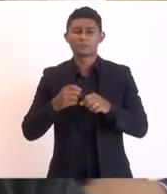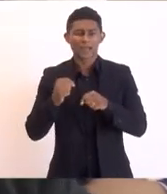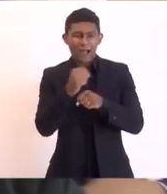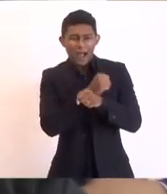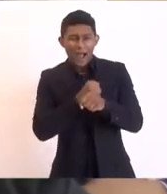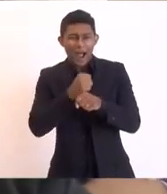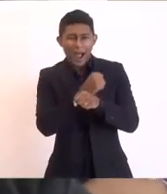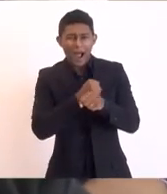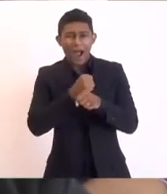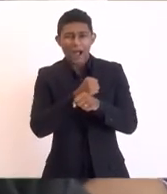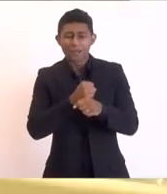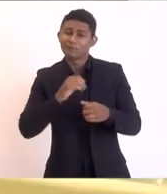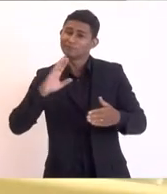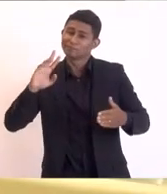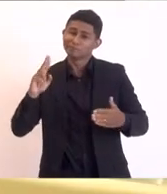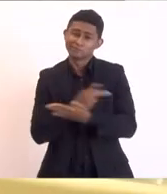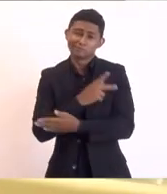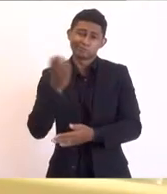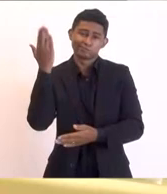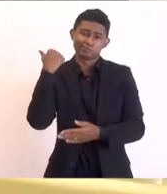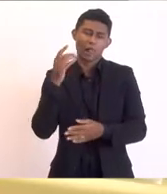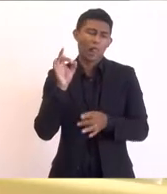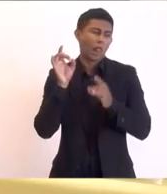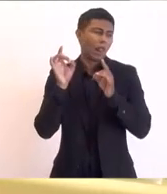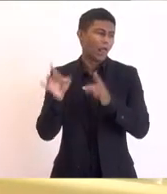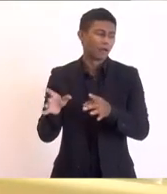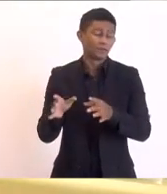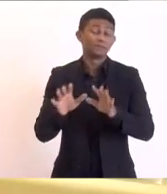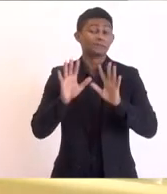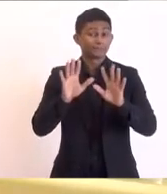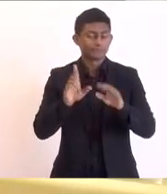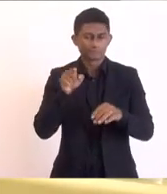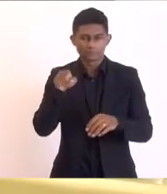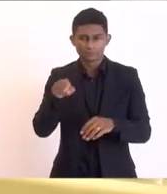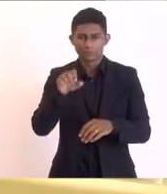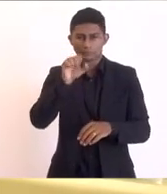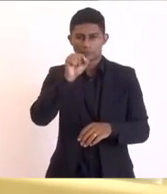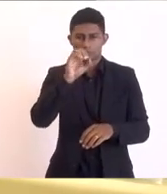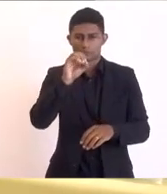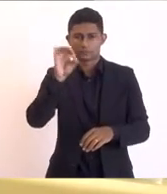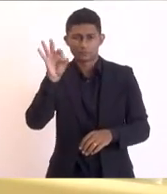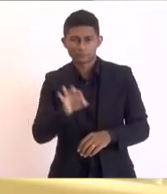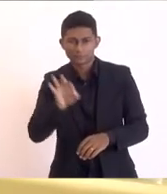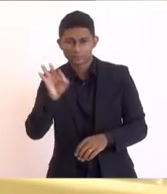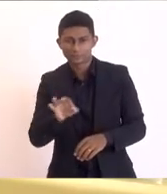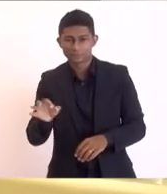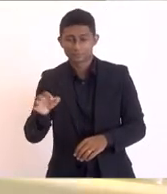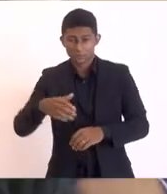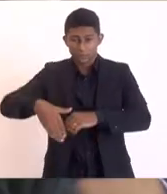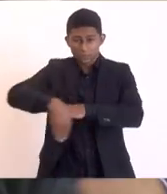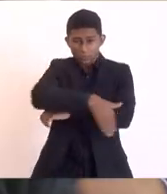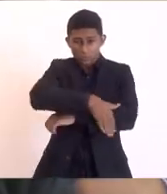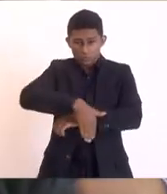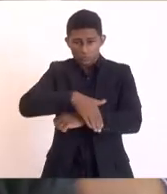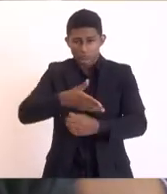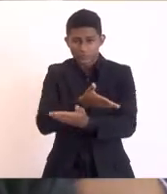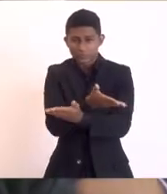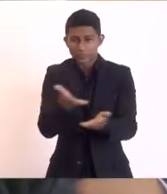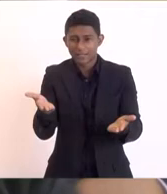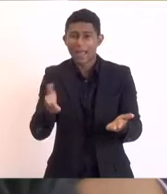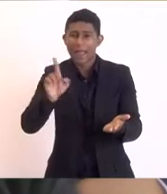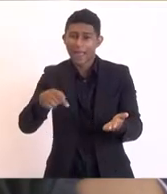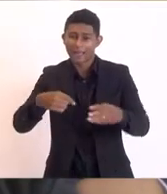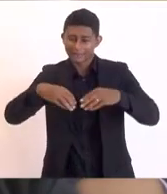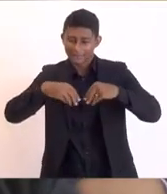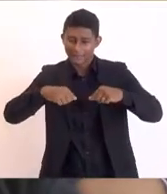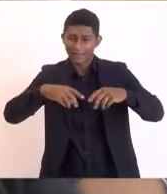abandono deputado pelo menos em torno de 80% das nossas ruas ainda são ruas de